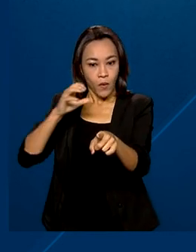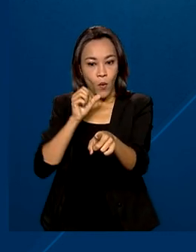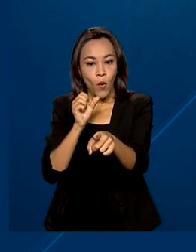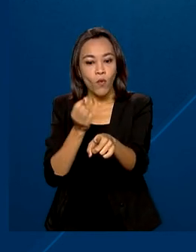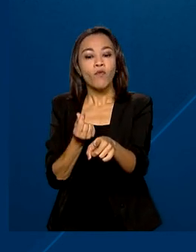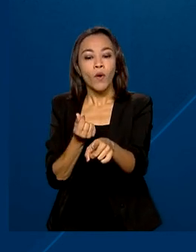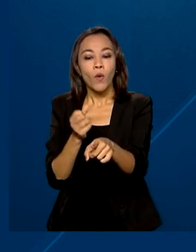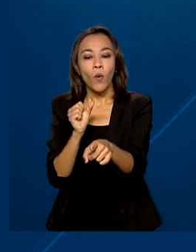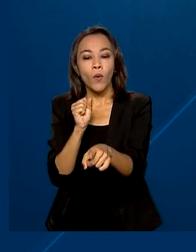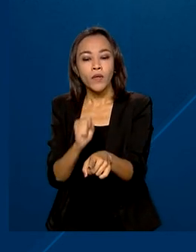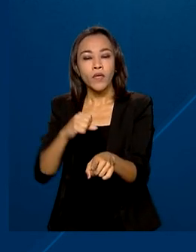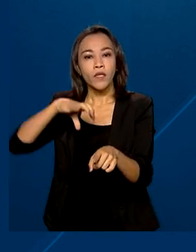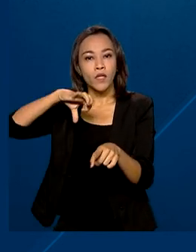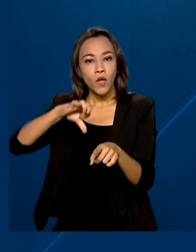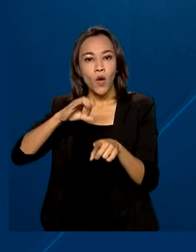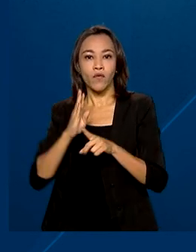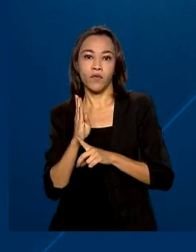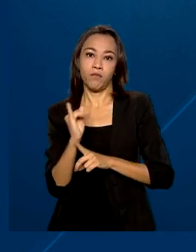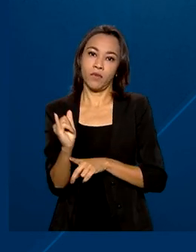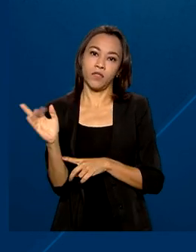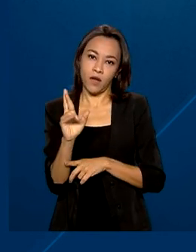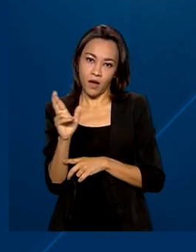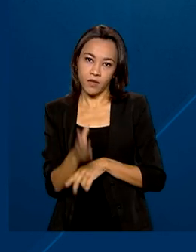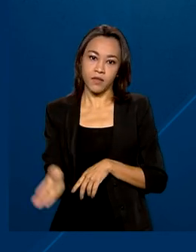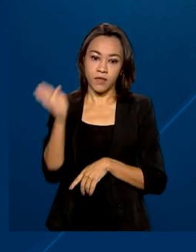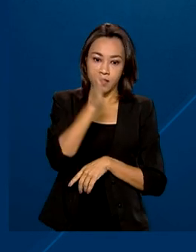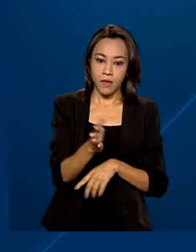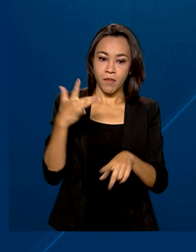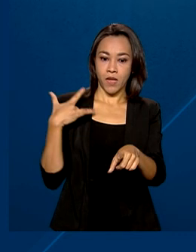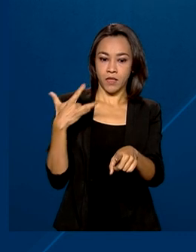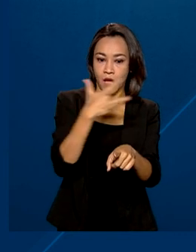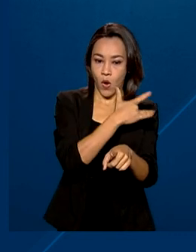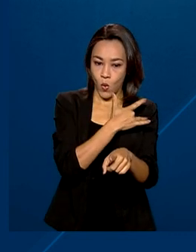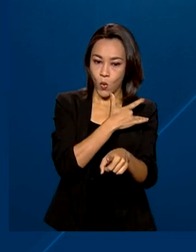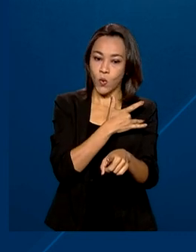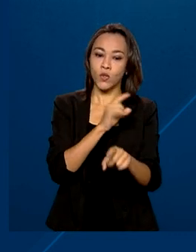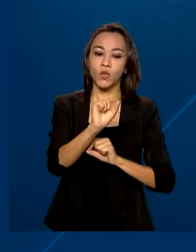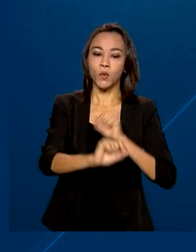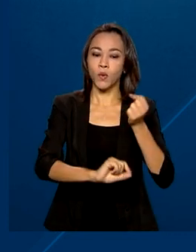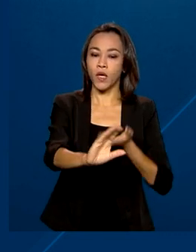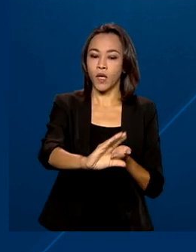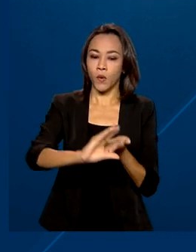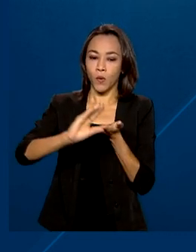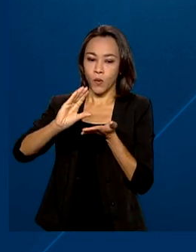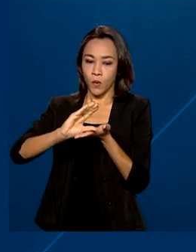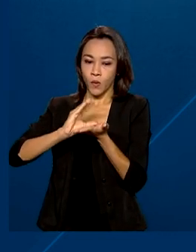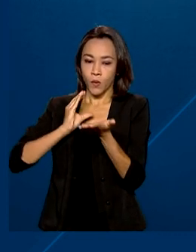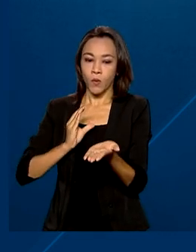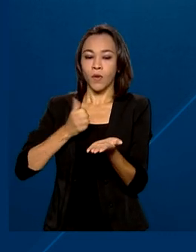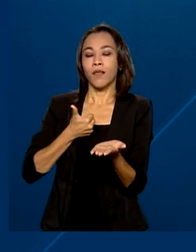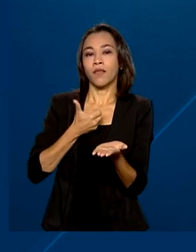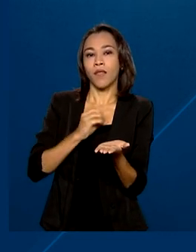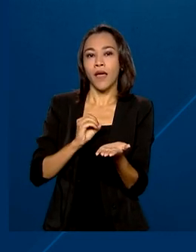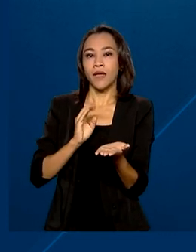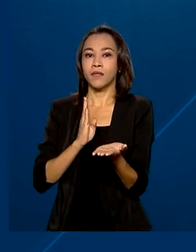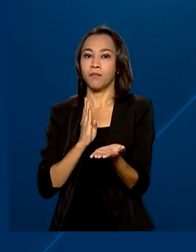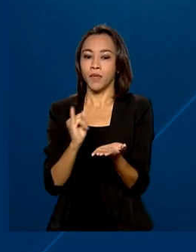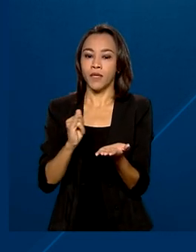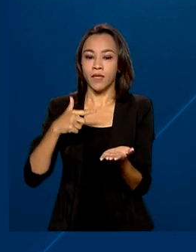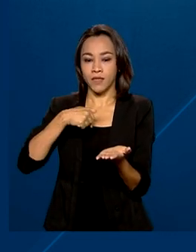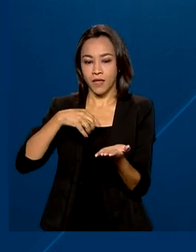89,00 bilhões. Para a saúde, está sendo destinado R$ 10,7